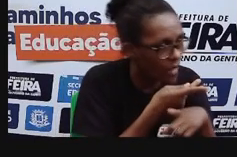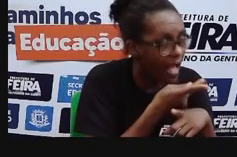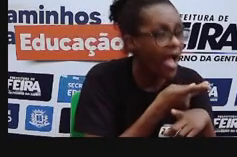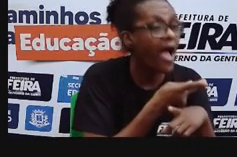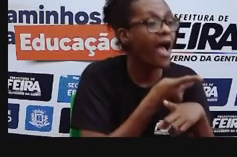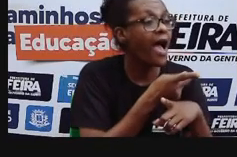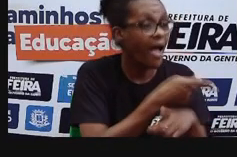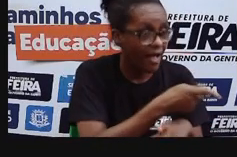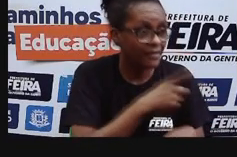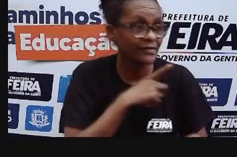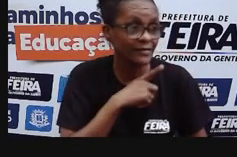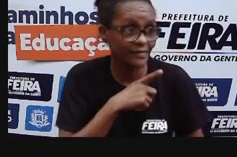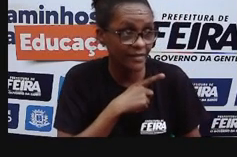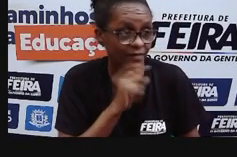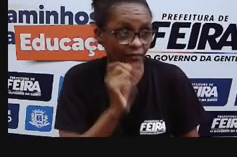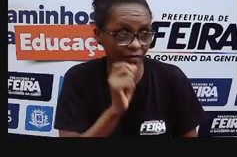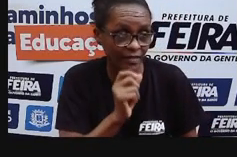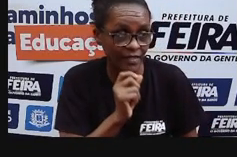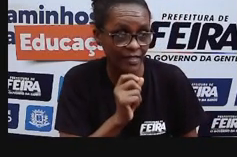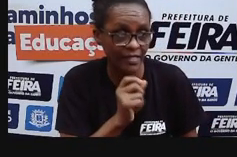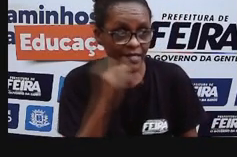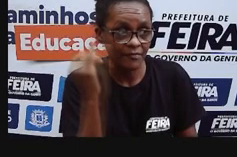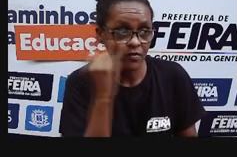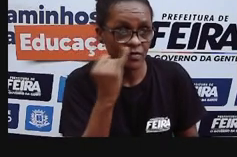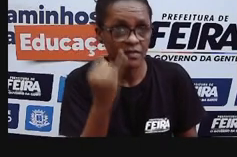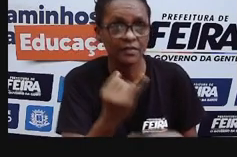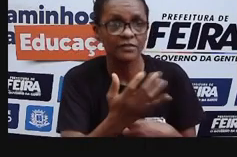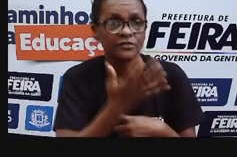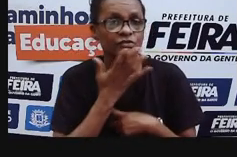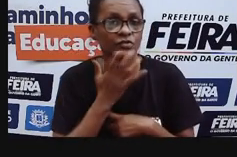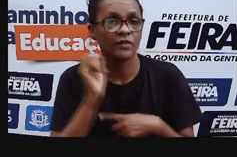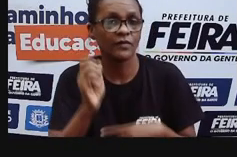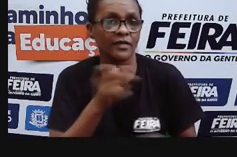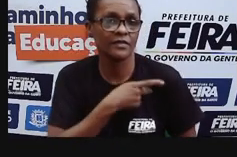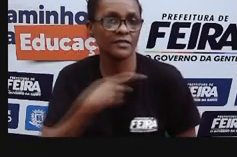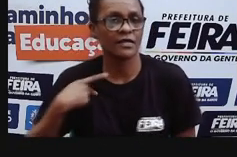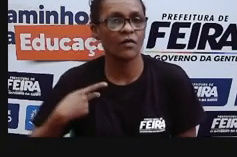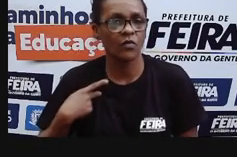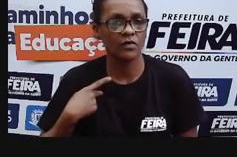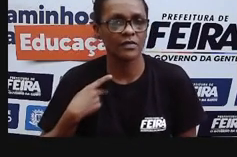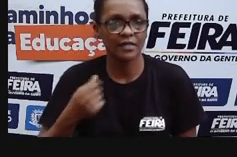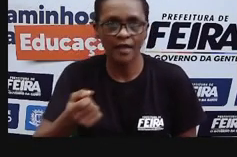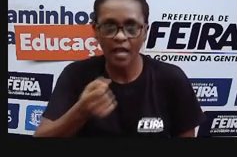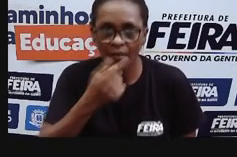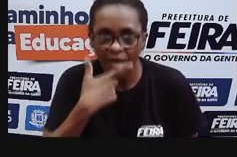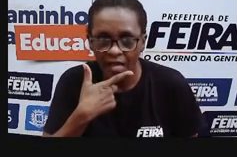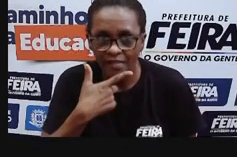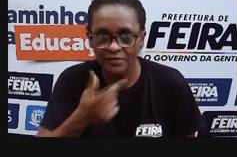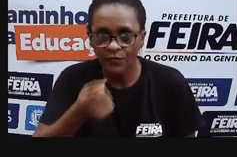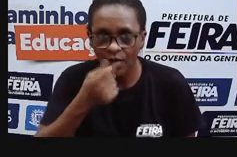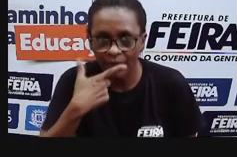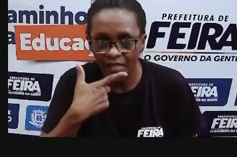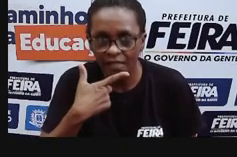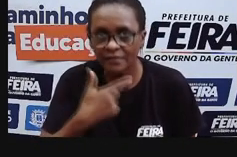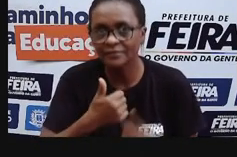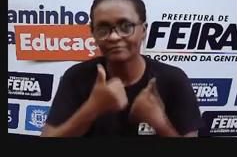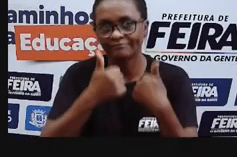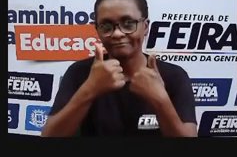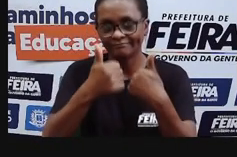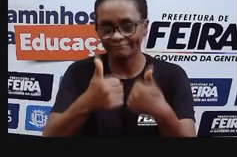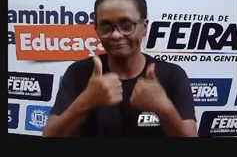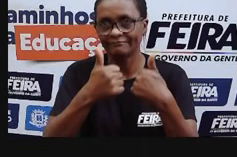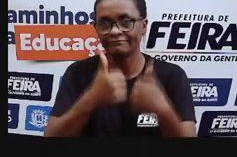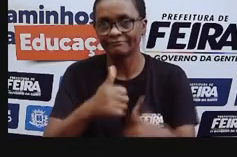benéfica com as plantas e aí eles fazem trocas benéficas e aumentam a